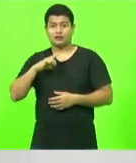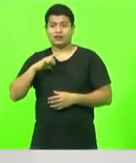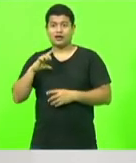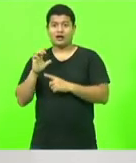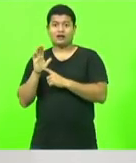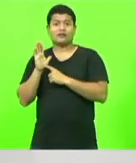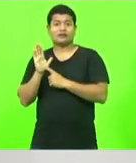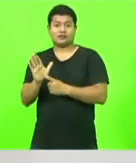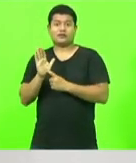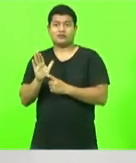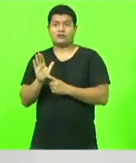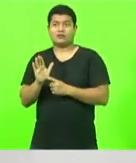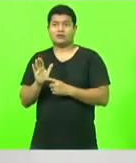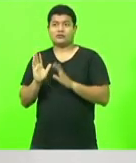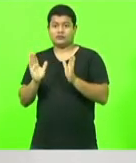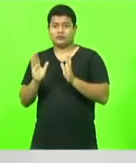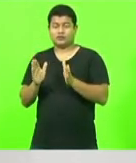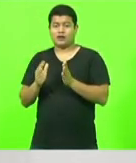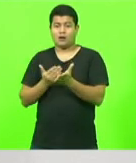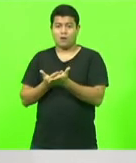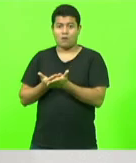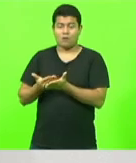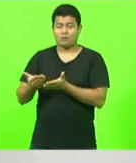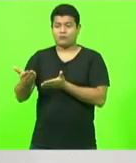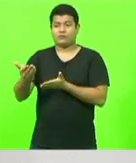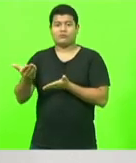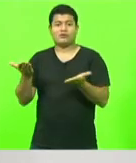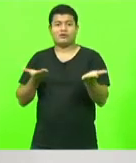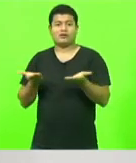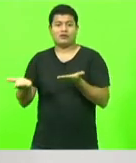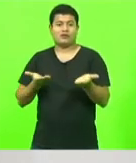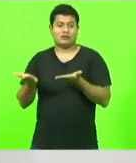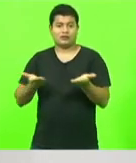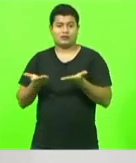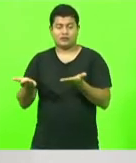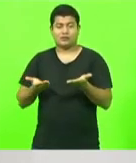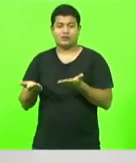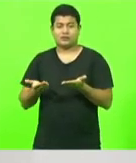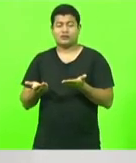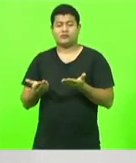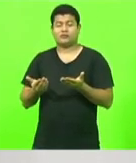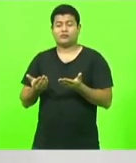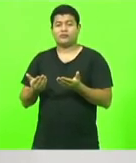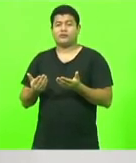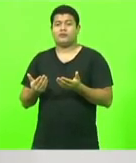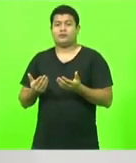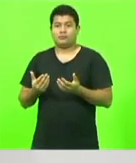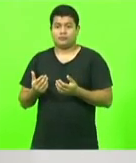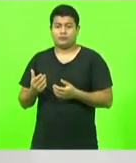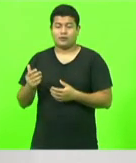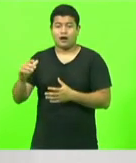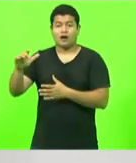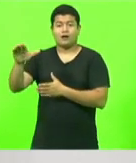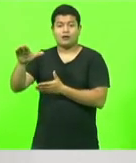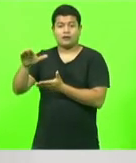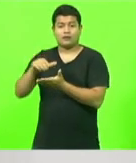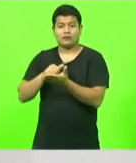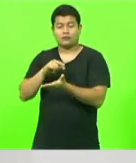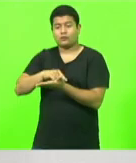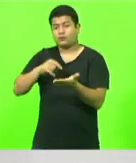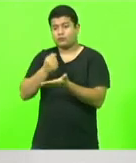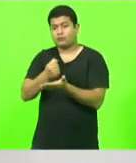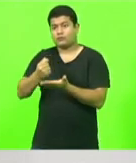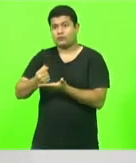de que estava em fase de licitação e execução da obra. Das 100 colocamos 60